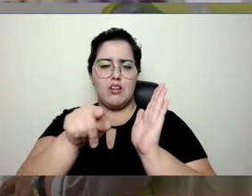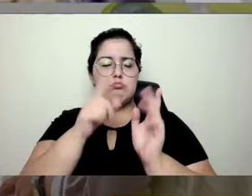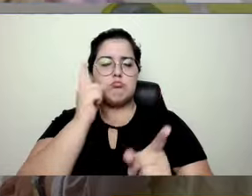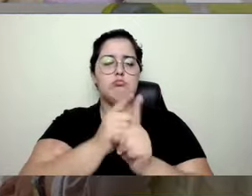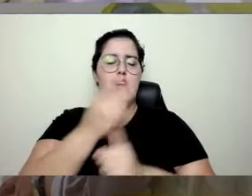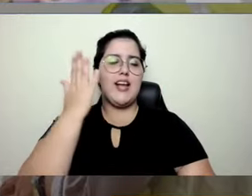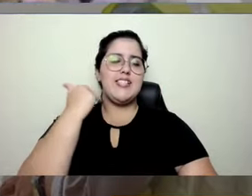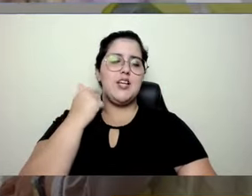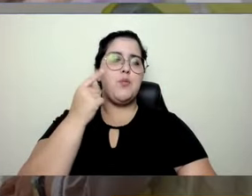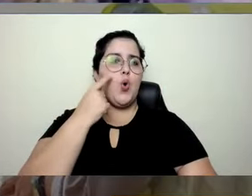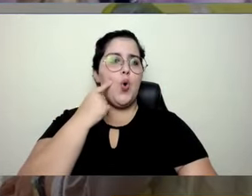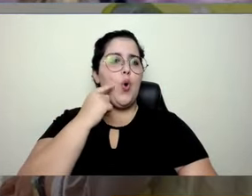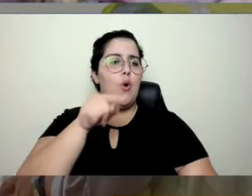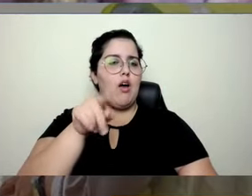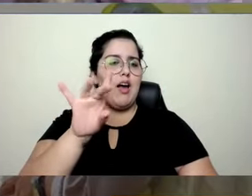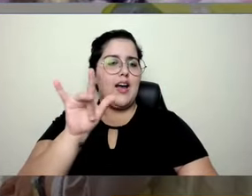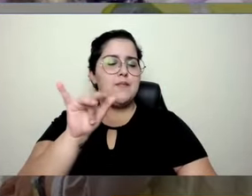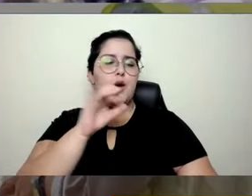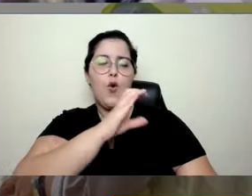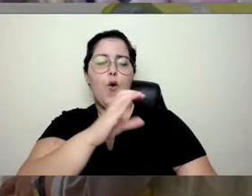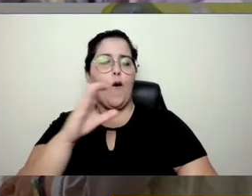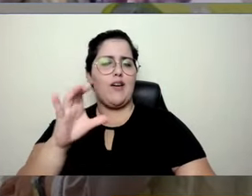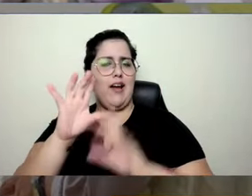Avisar, vai acabar a Coca-Cola.